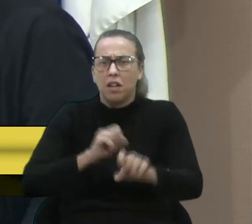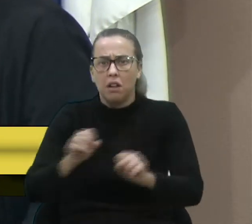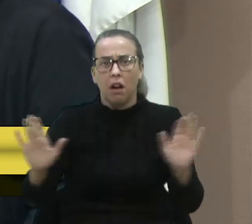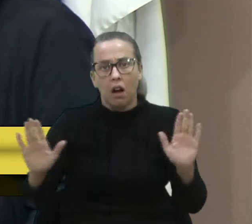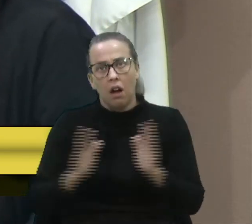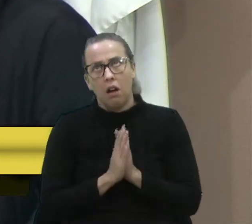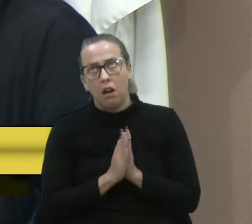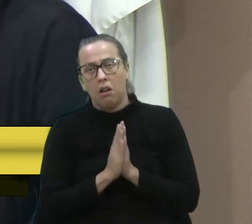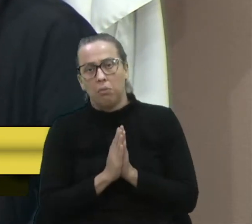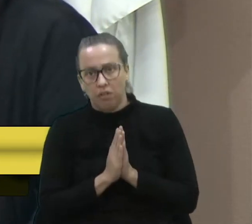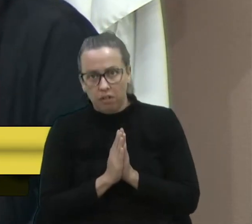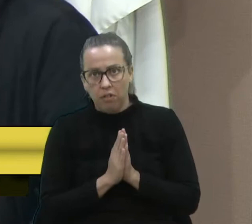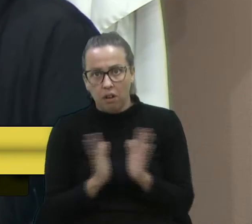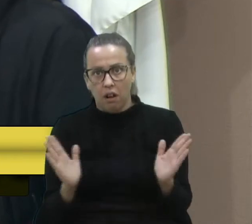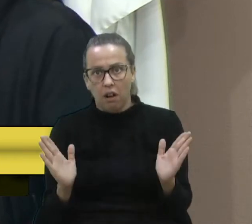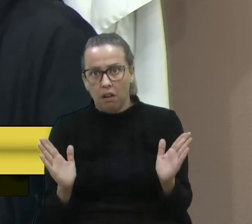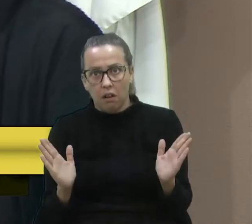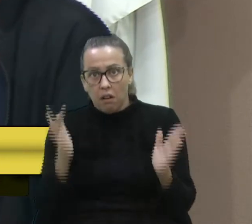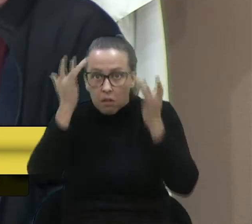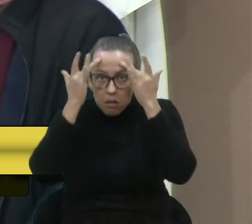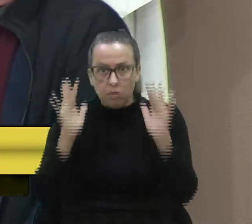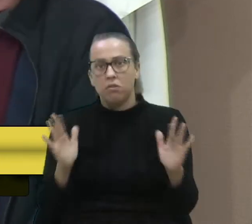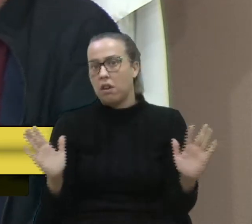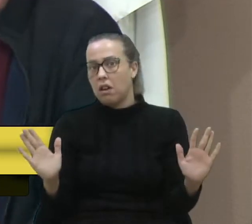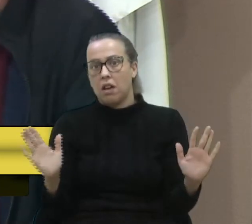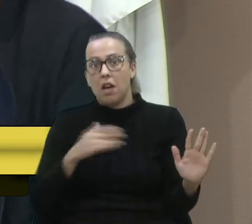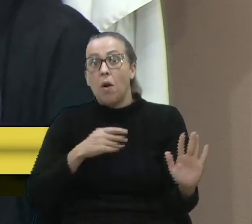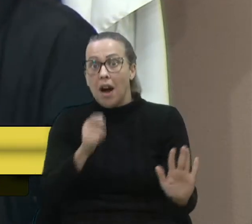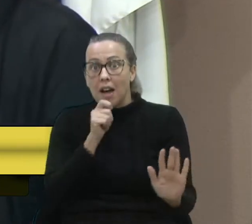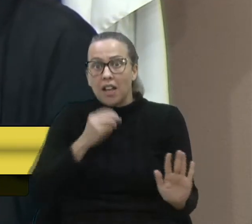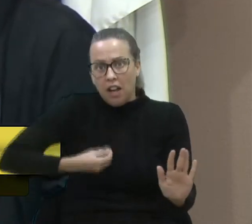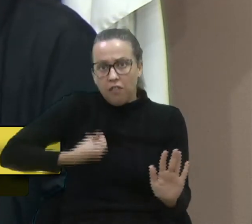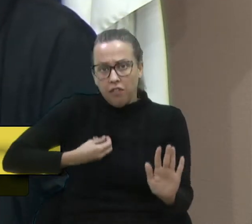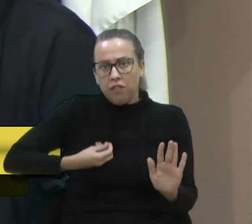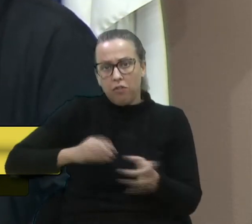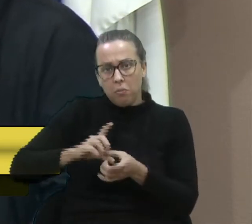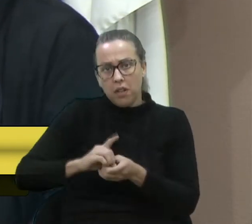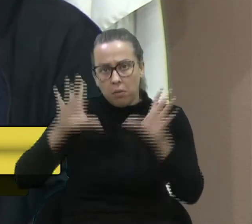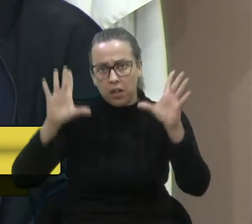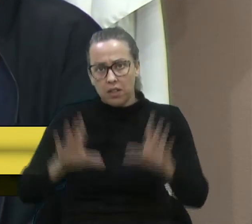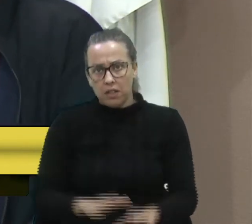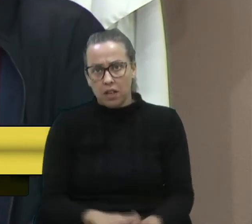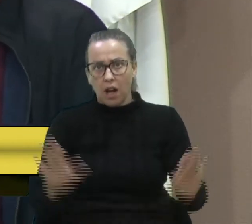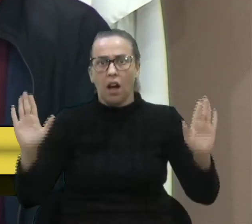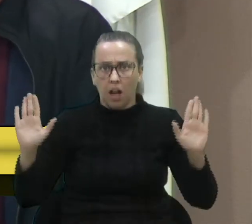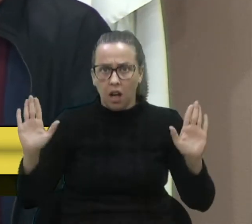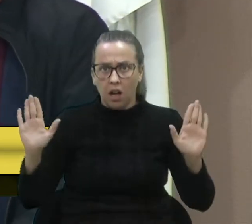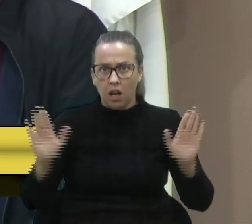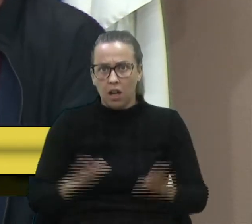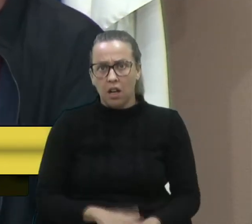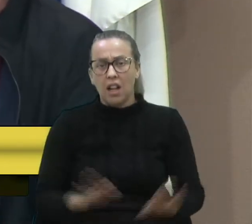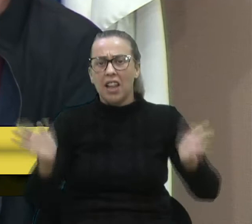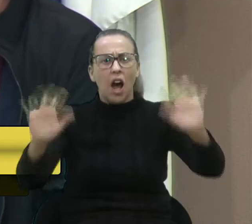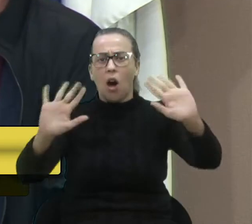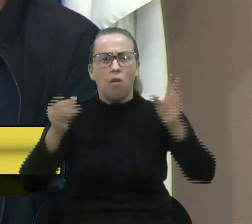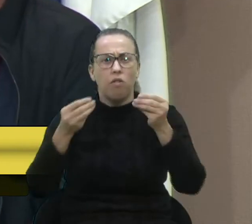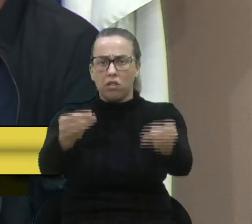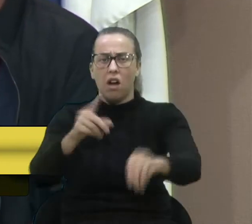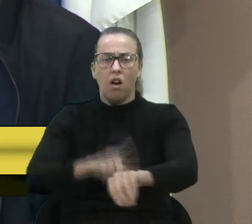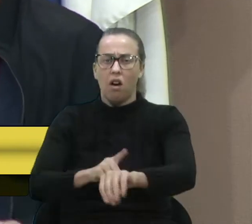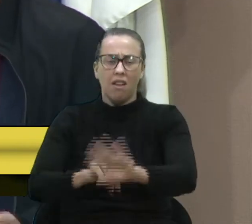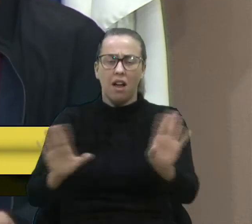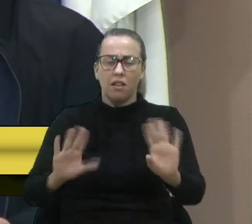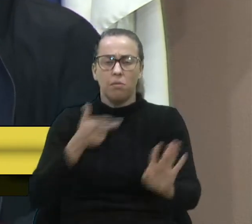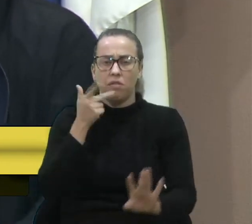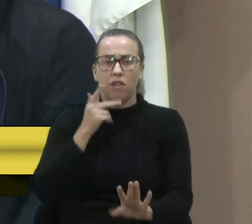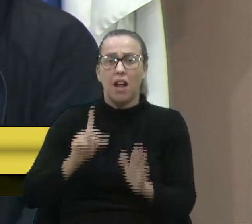gente, né, eu não sei, eu ainda vivo numa democracia. Se isso mudar um dia... Não, eu não vou lhe dar parte, vereadora